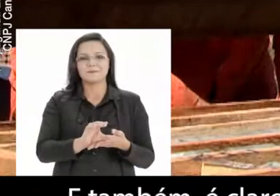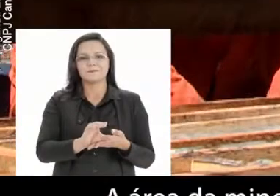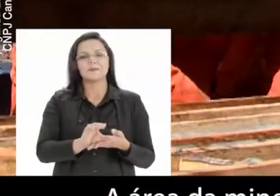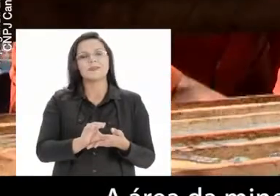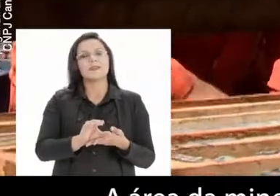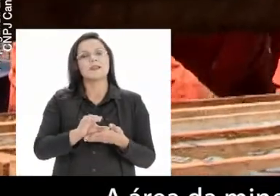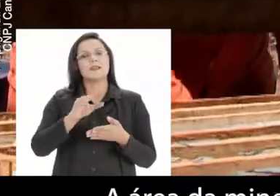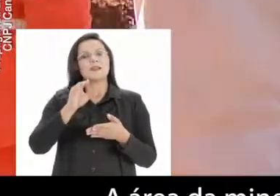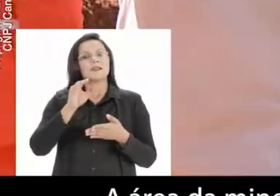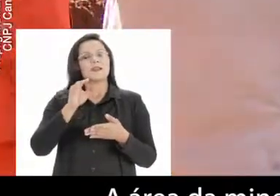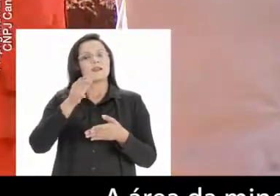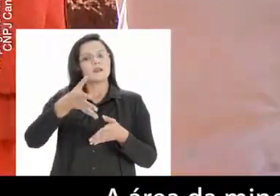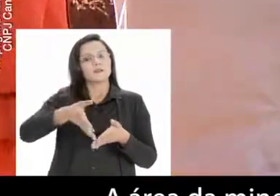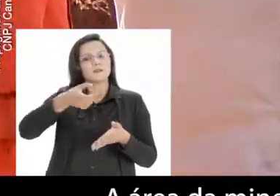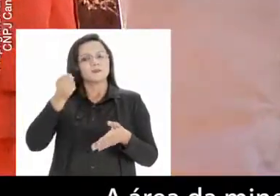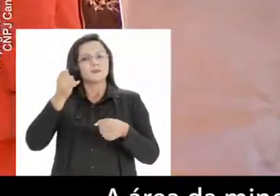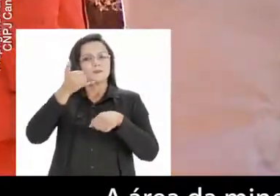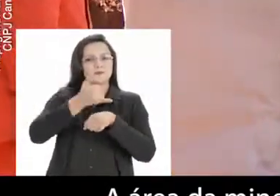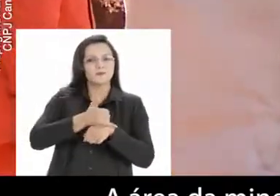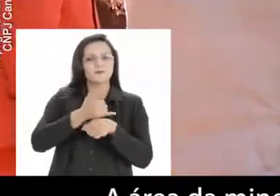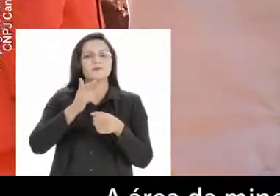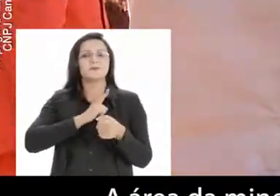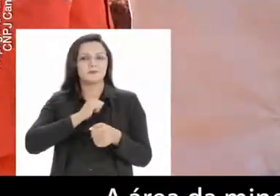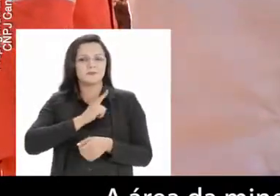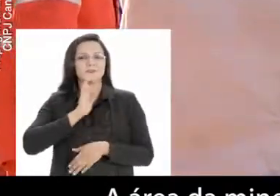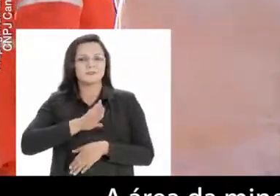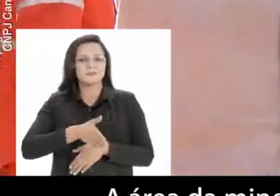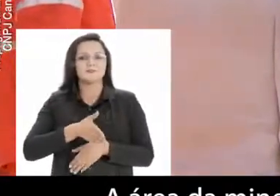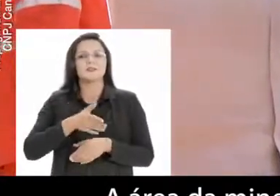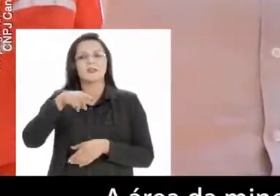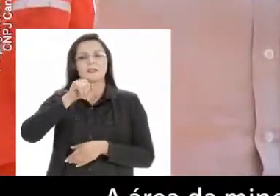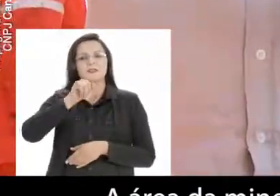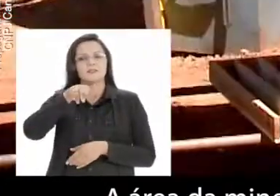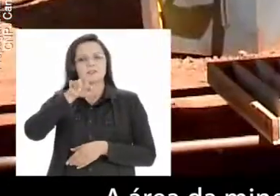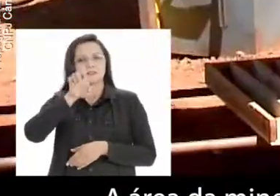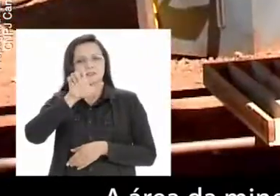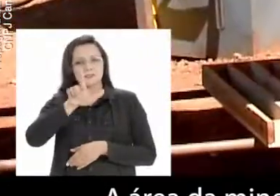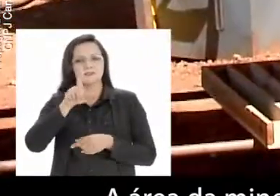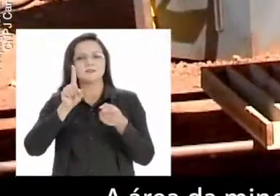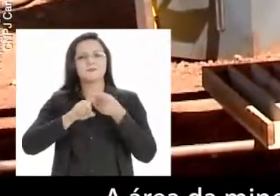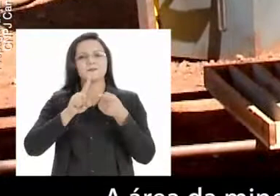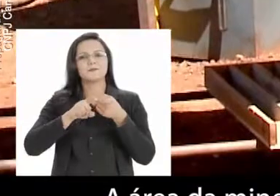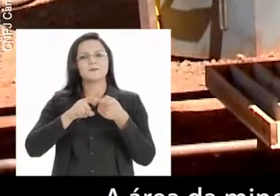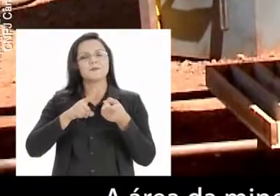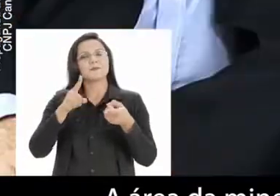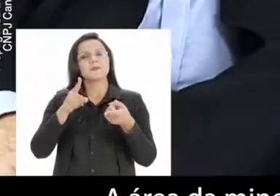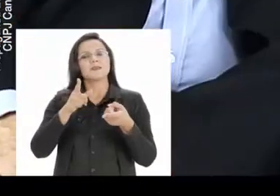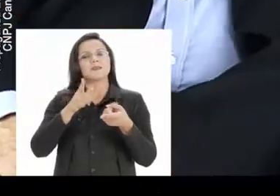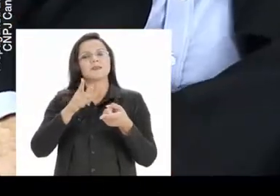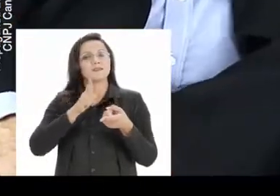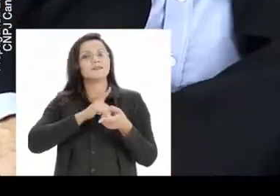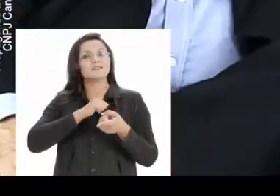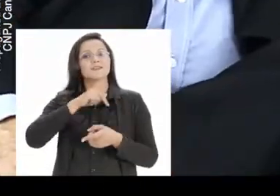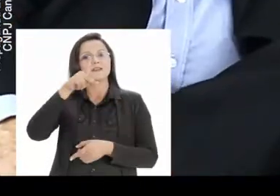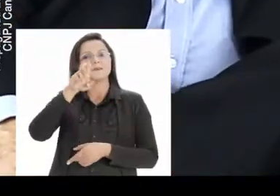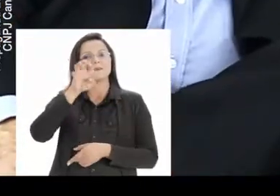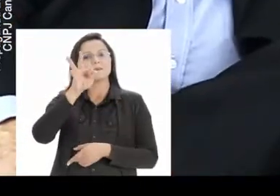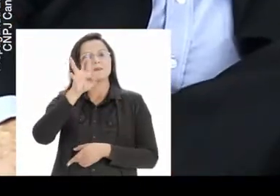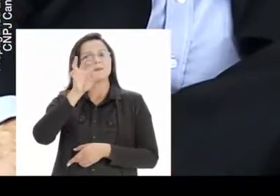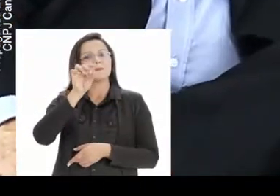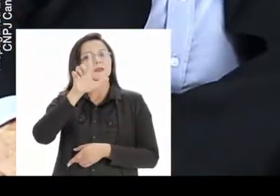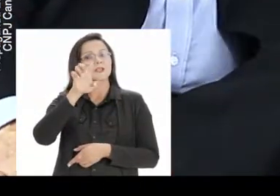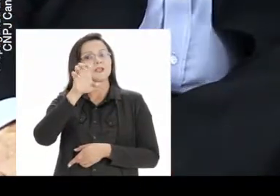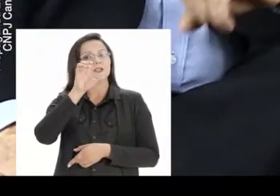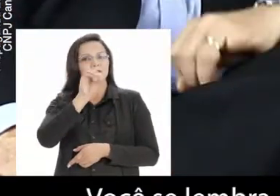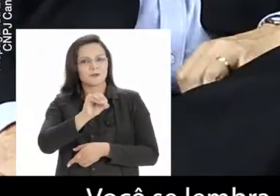A área da mineração, nós temos lá ferro, tem níquel, tem argila. E o petróleo. E o petróleo.